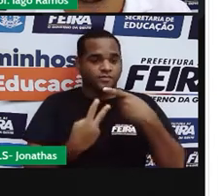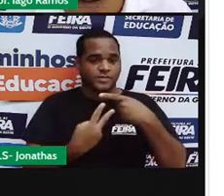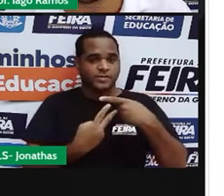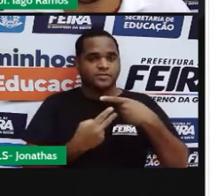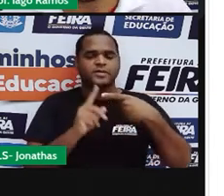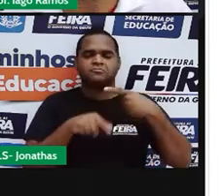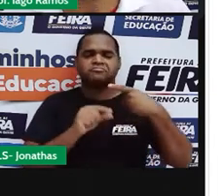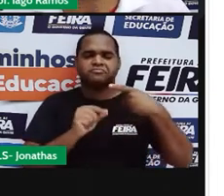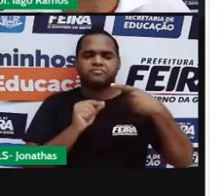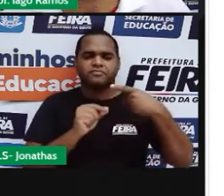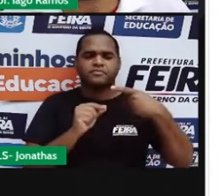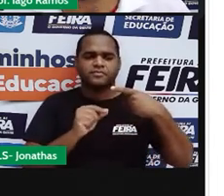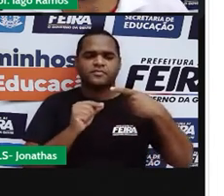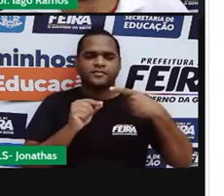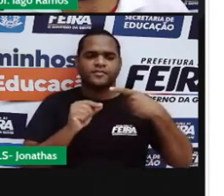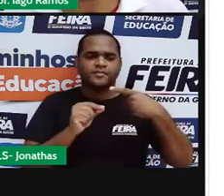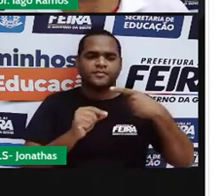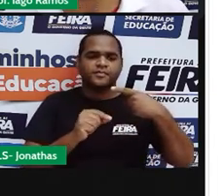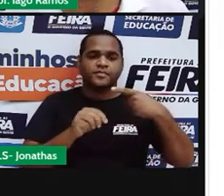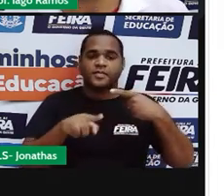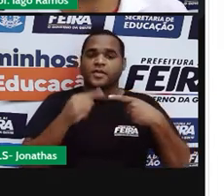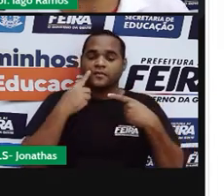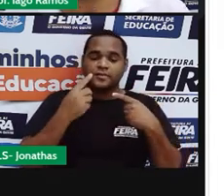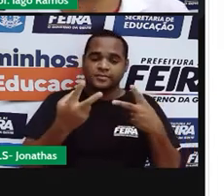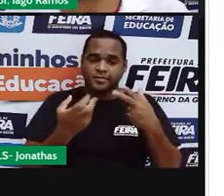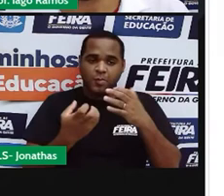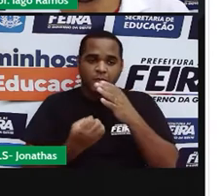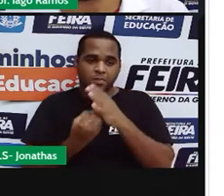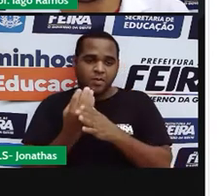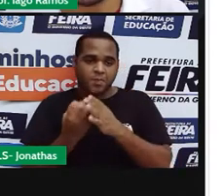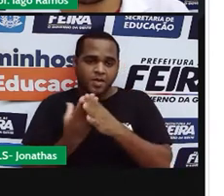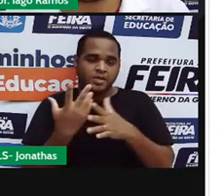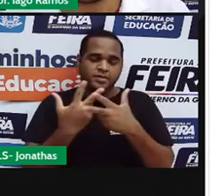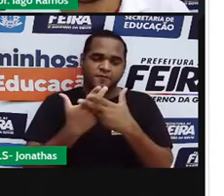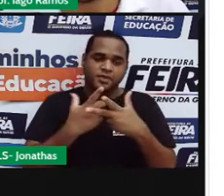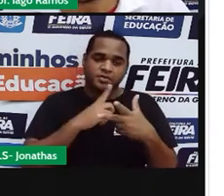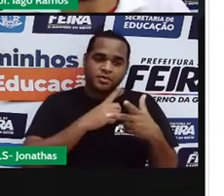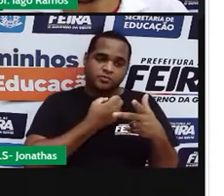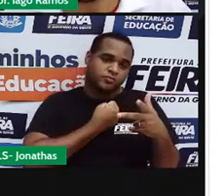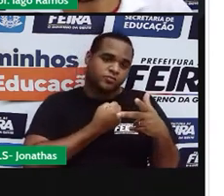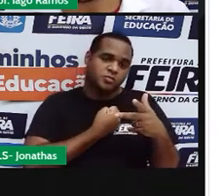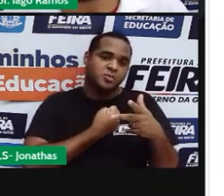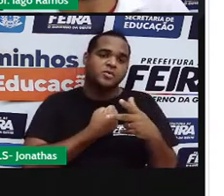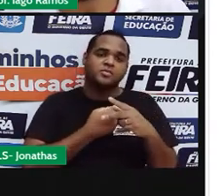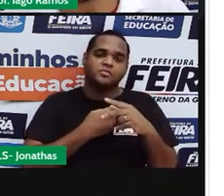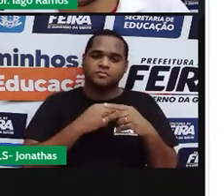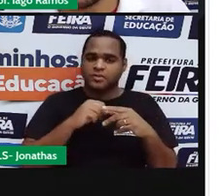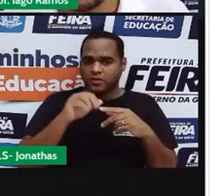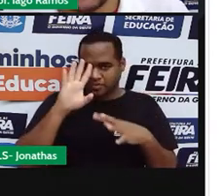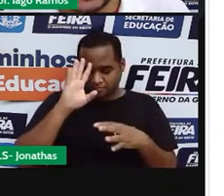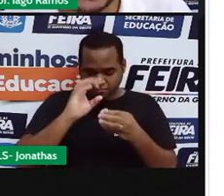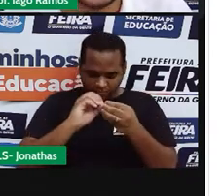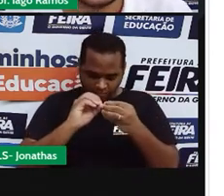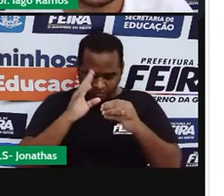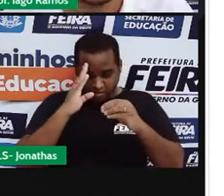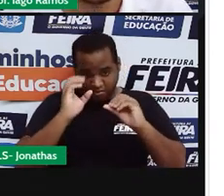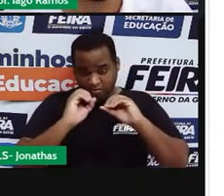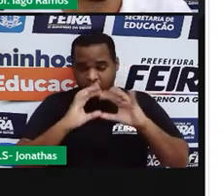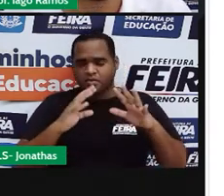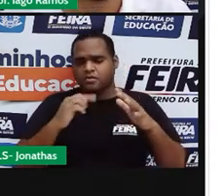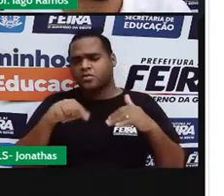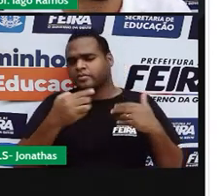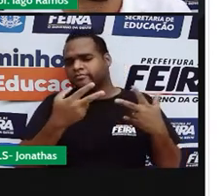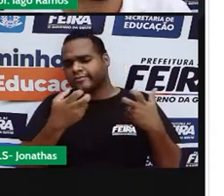essa fração faz nascer um número racional. Como é que eu descubro isso?